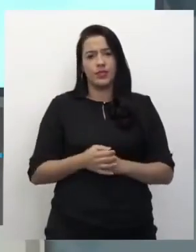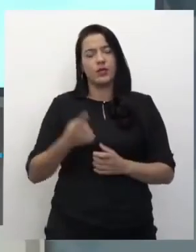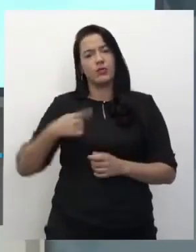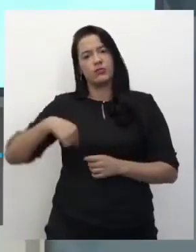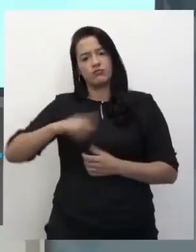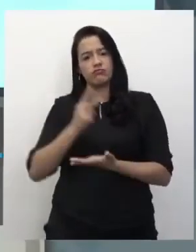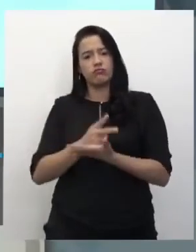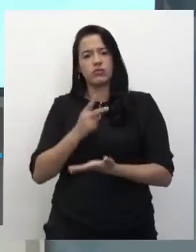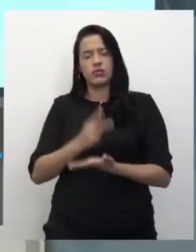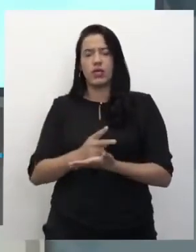hipóteses, tá bom? criando bom?